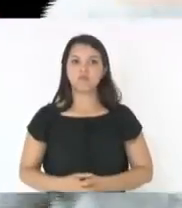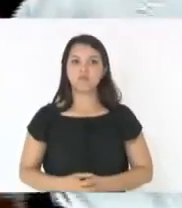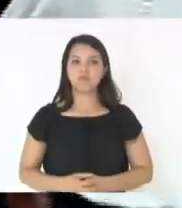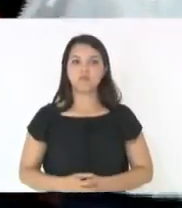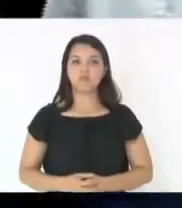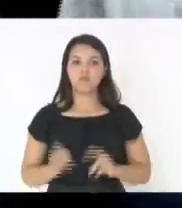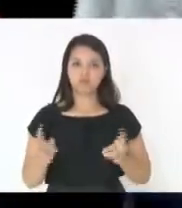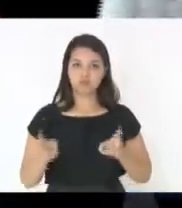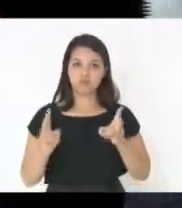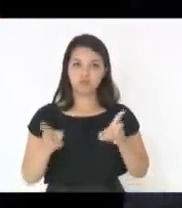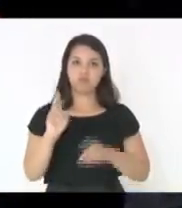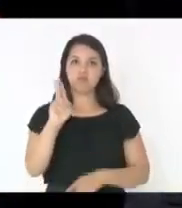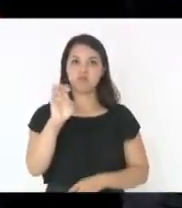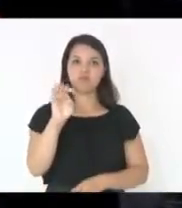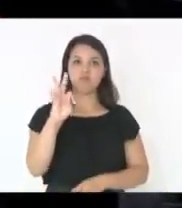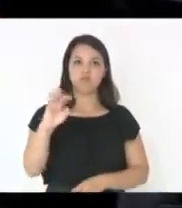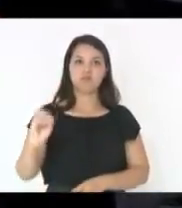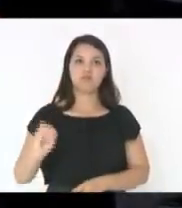manutenção do veto.